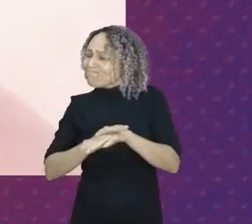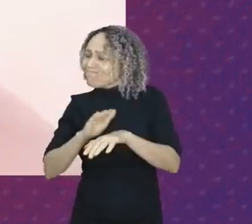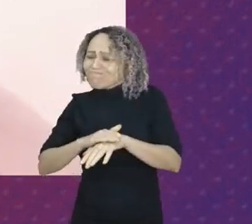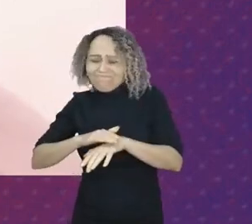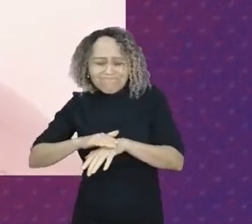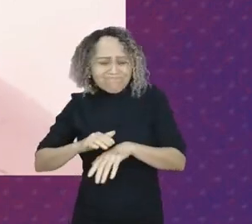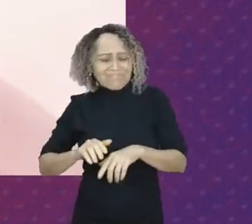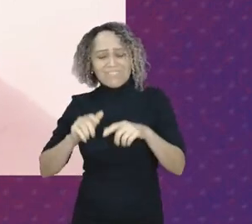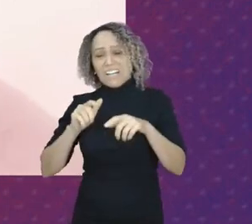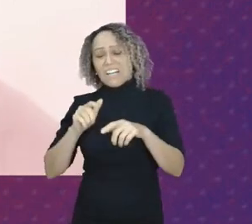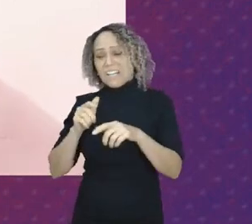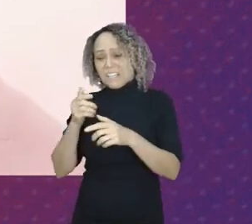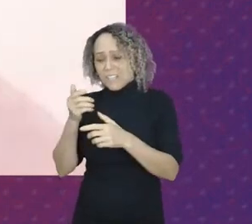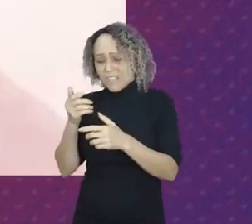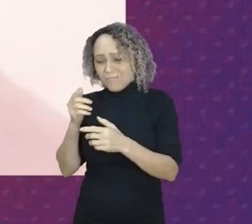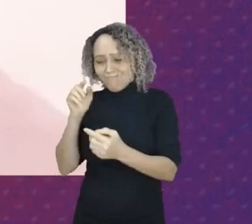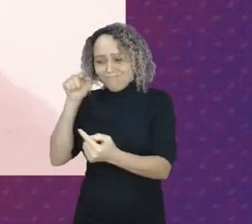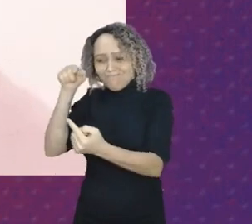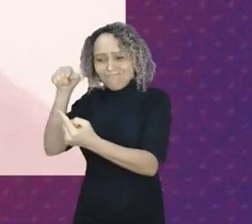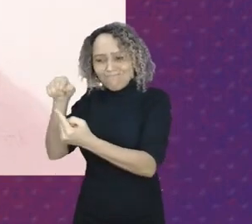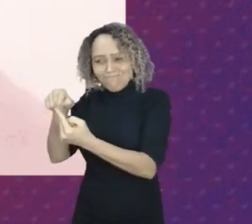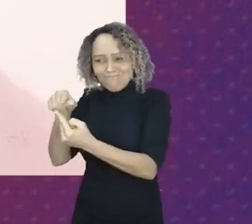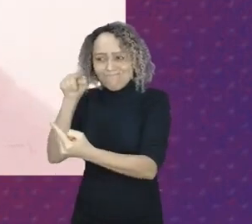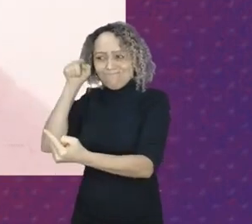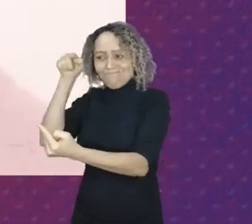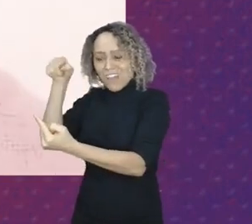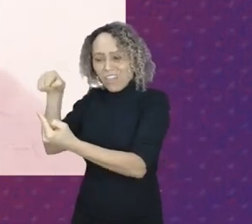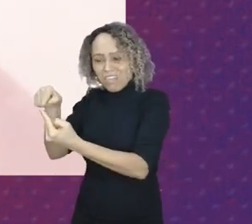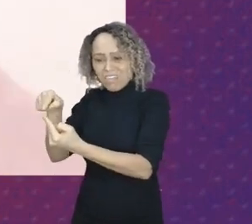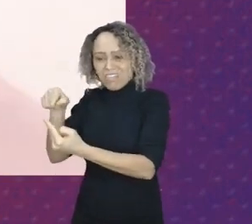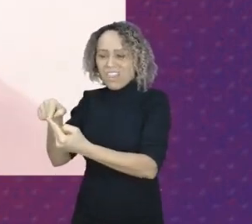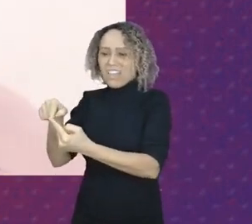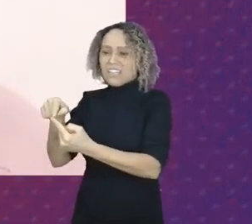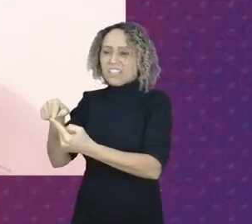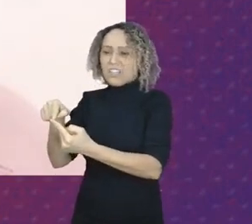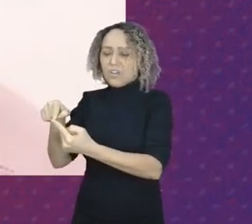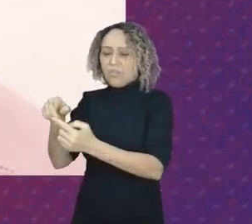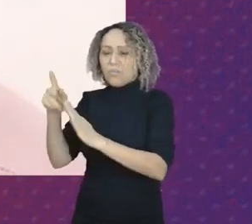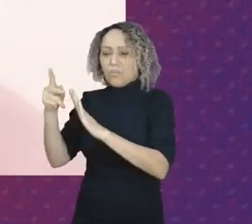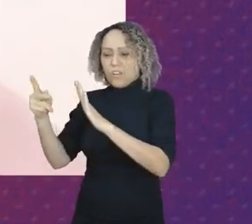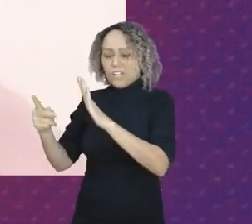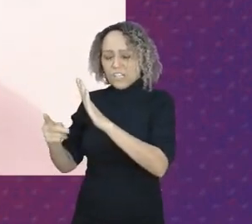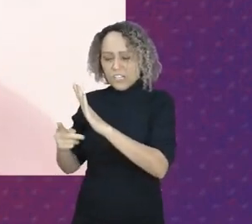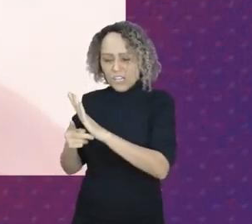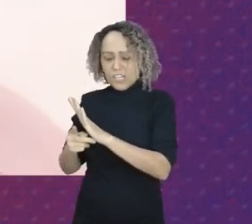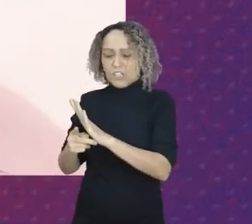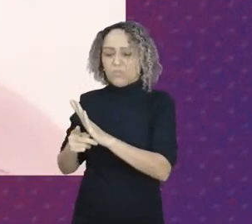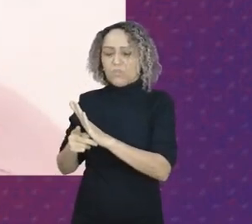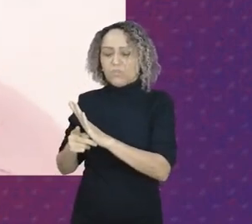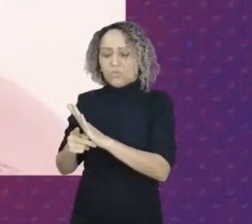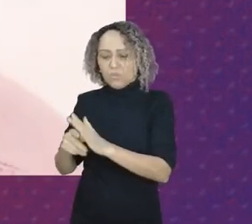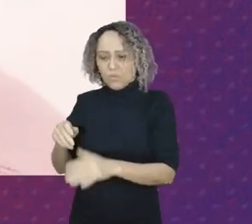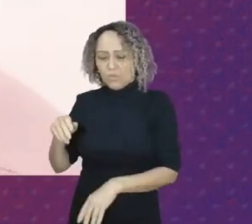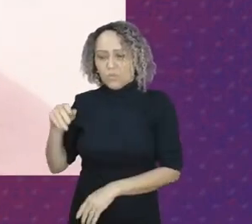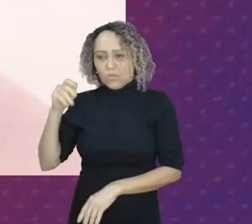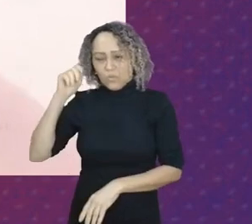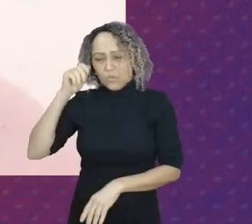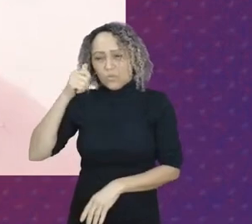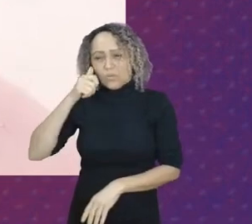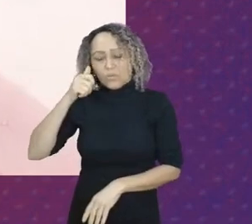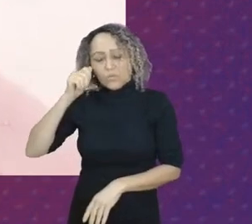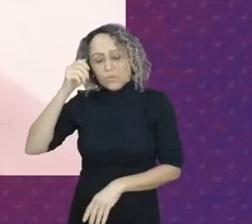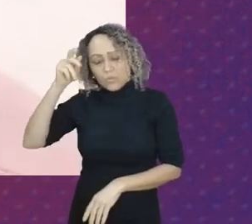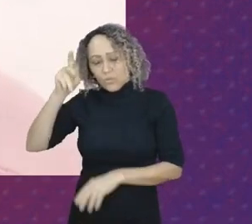país não é à toa que é o projeto pioneiro não é à toa é porque nós